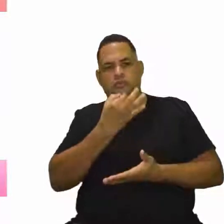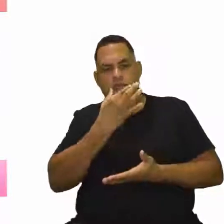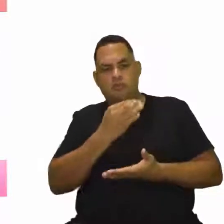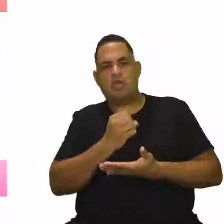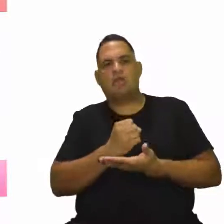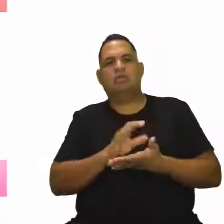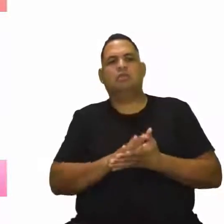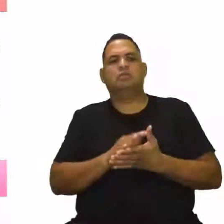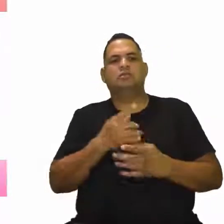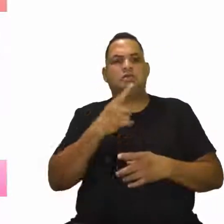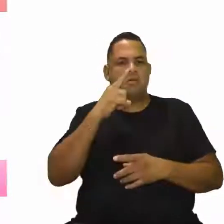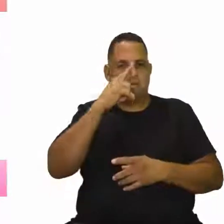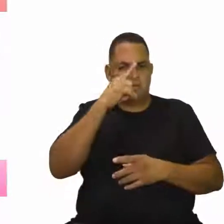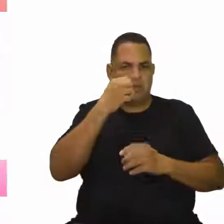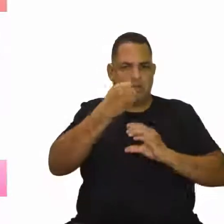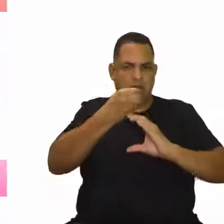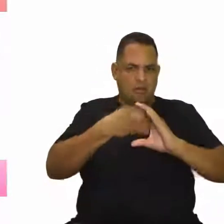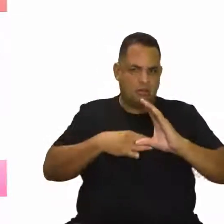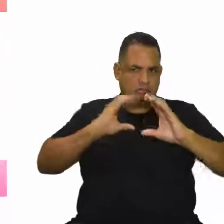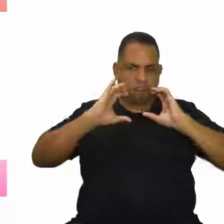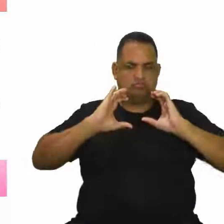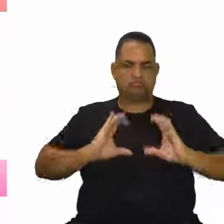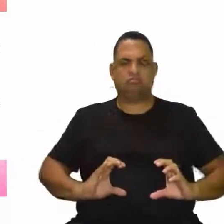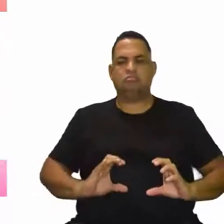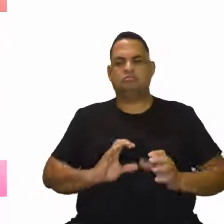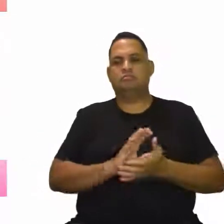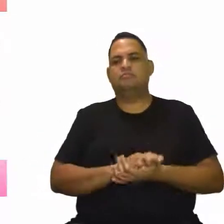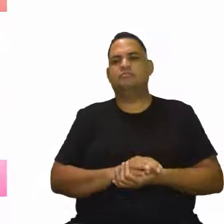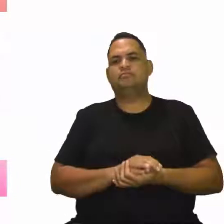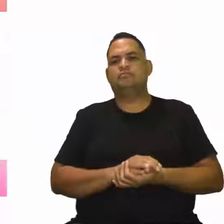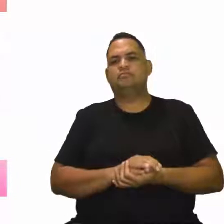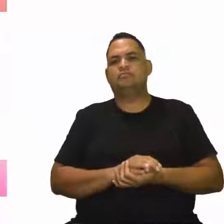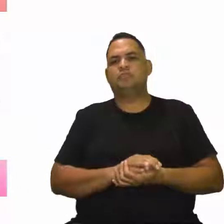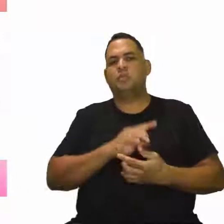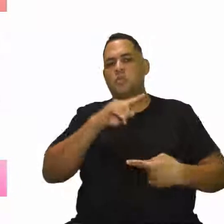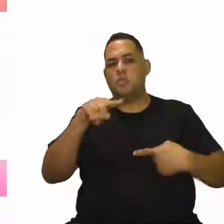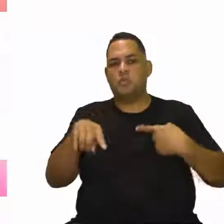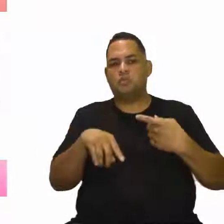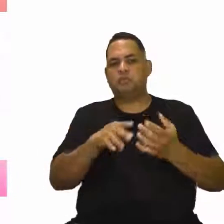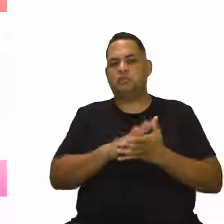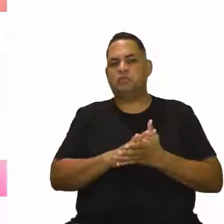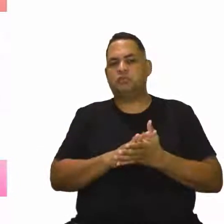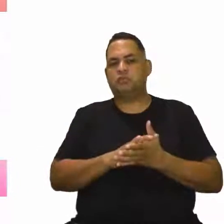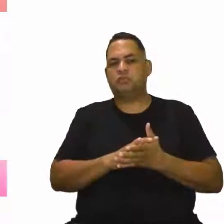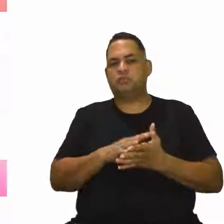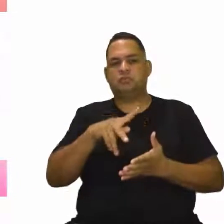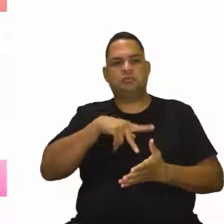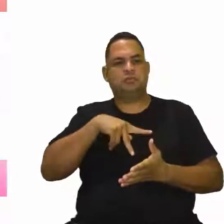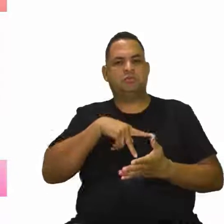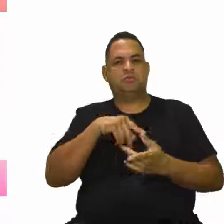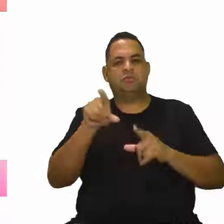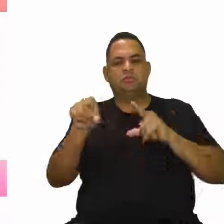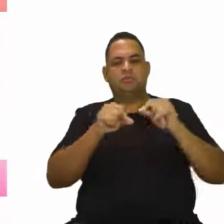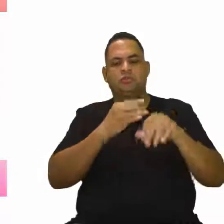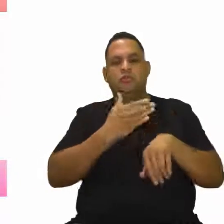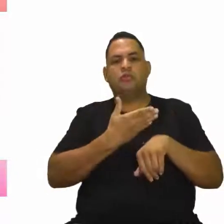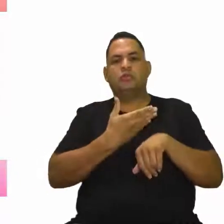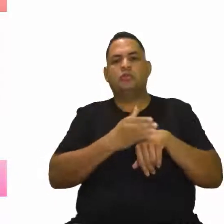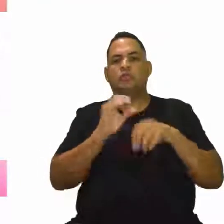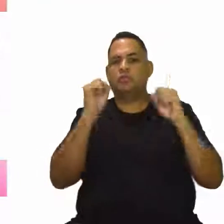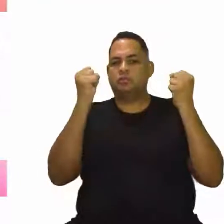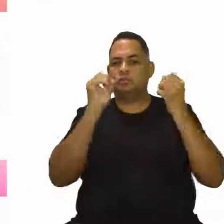de risco, características comportamentais, objetivos pessoais e preferências de exercício, elas devem ser